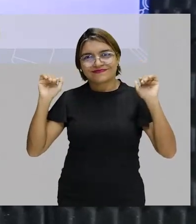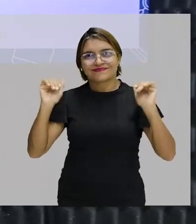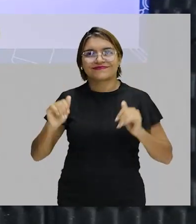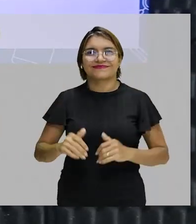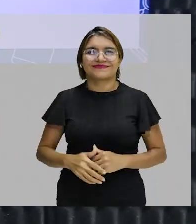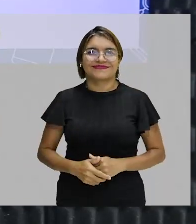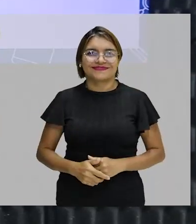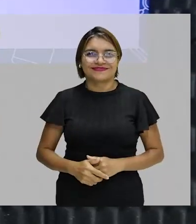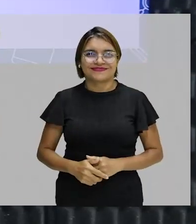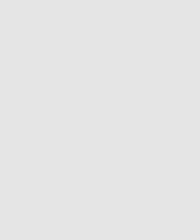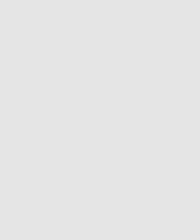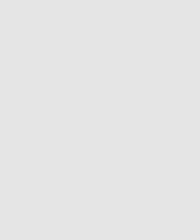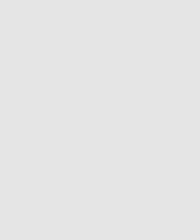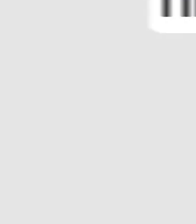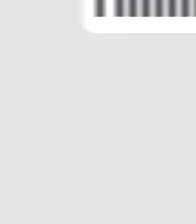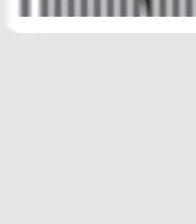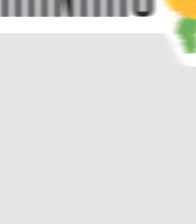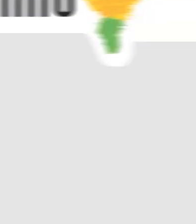Valeu!